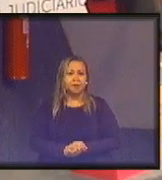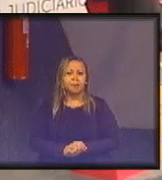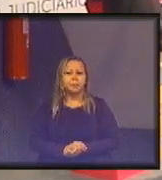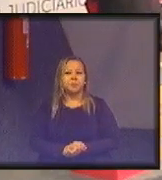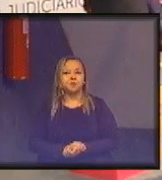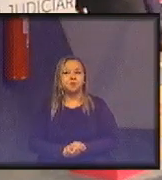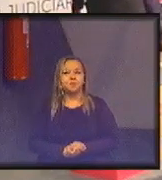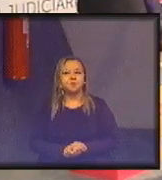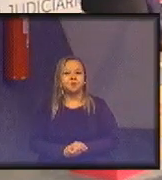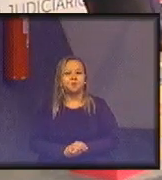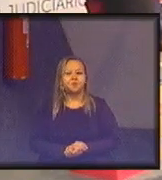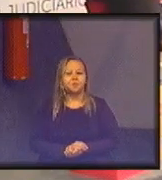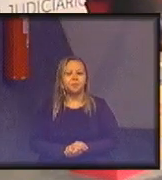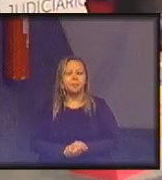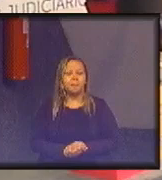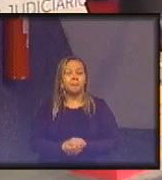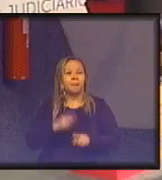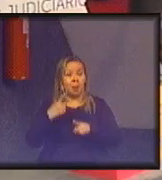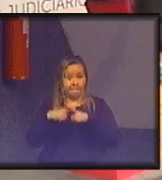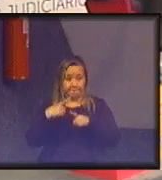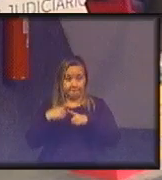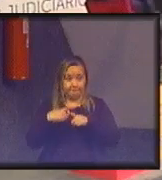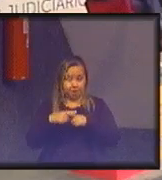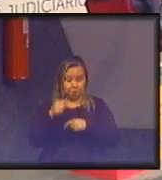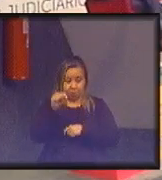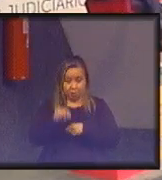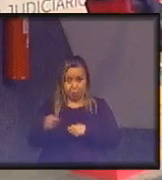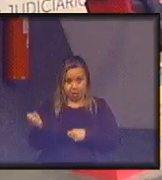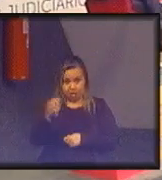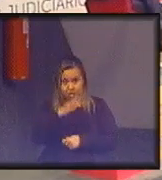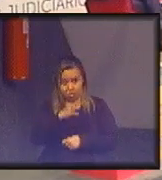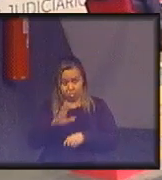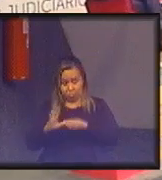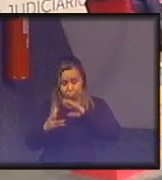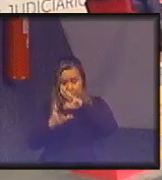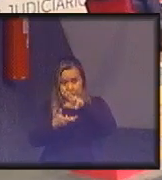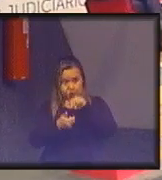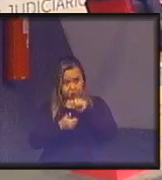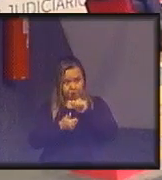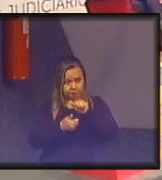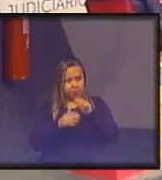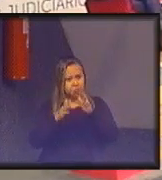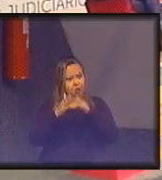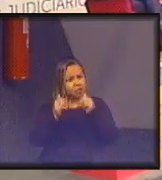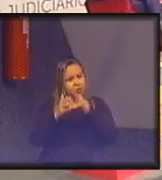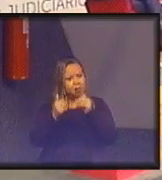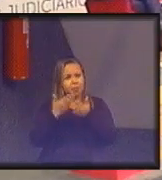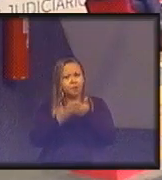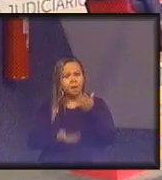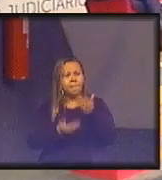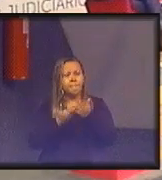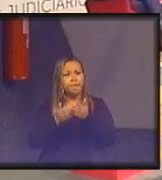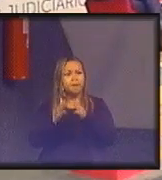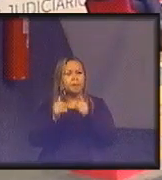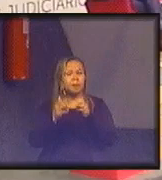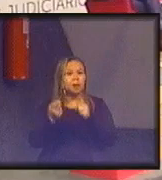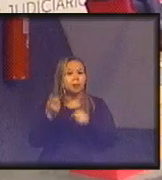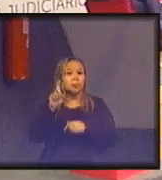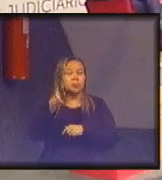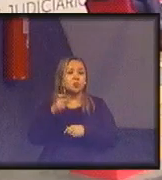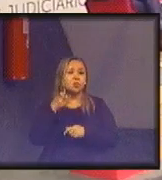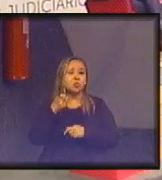tá por quê? porque esse novo universo pede essencialmente que nós sejamos o que?